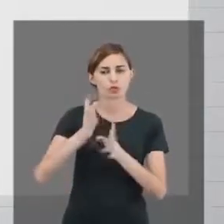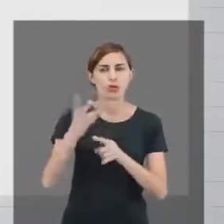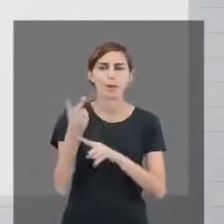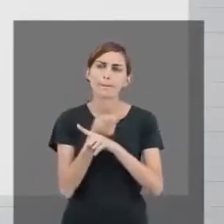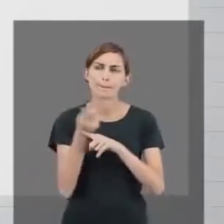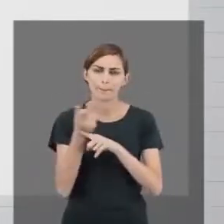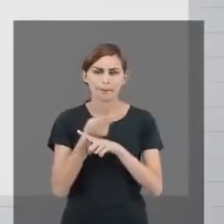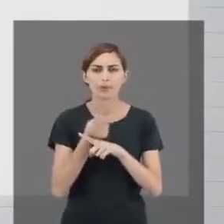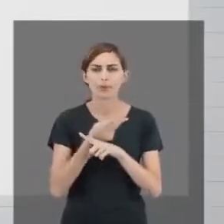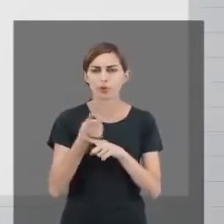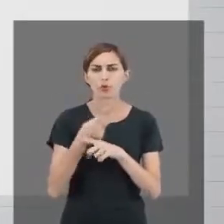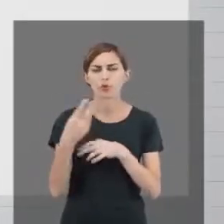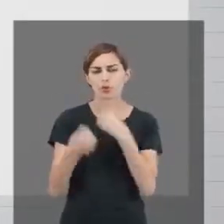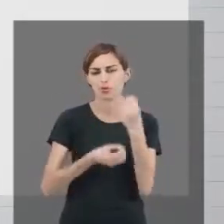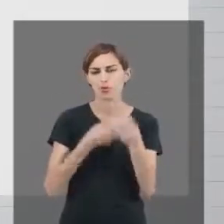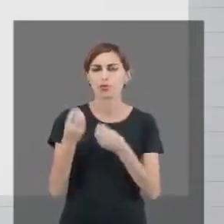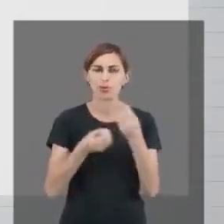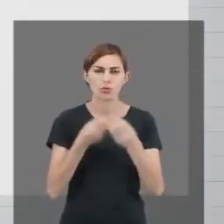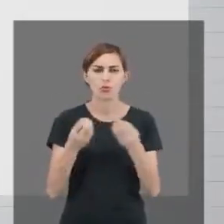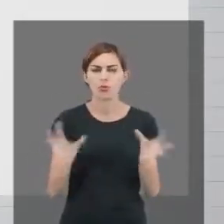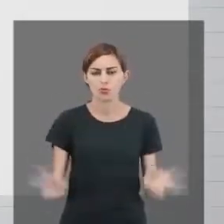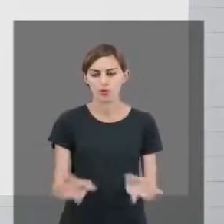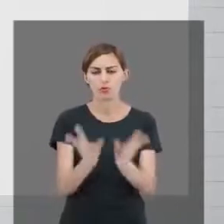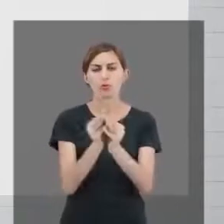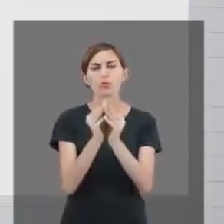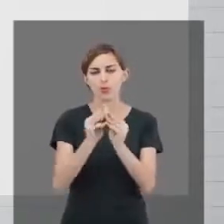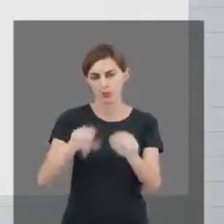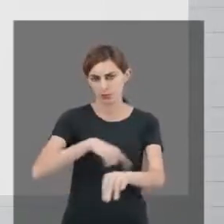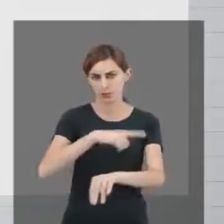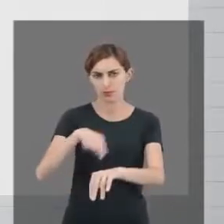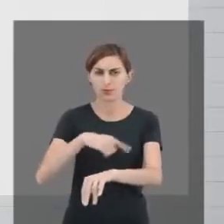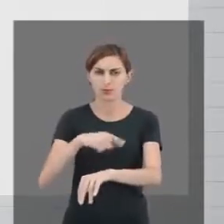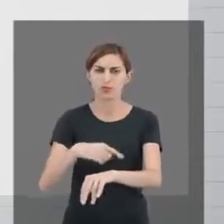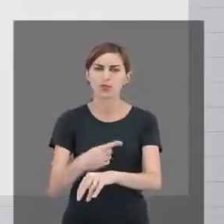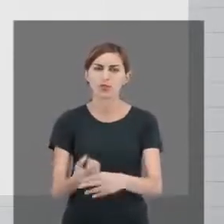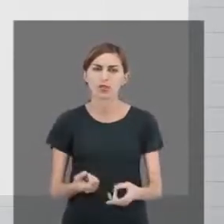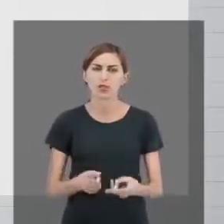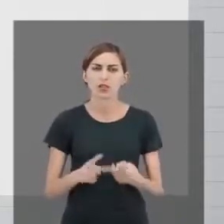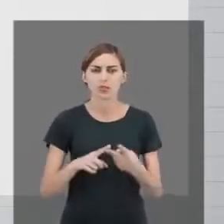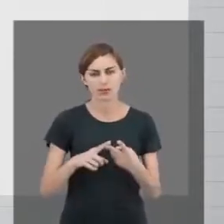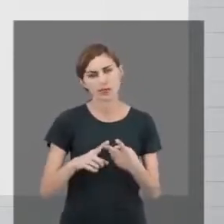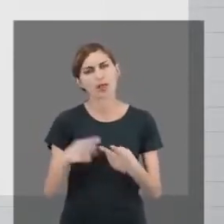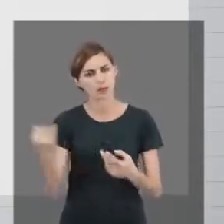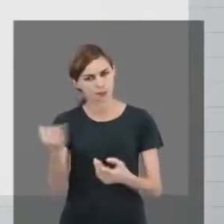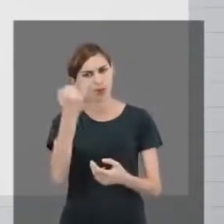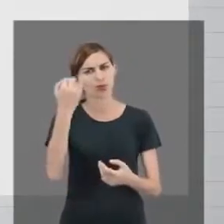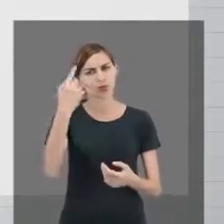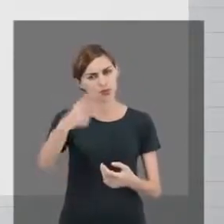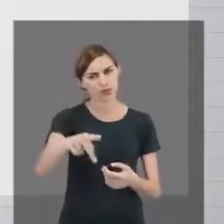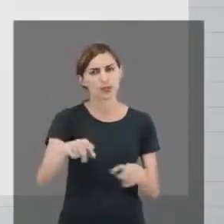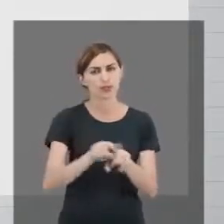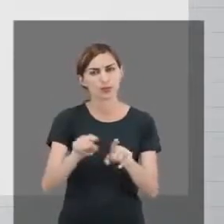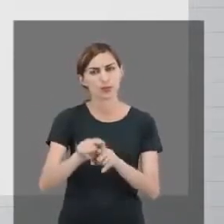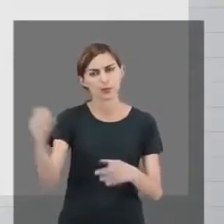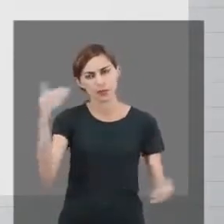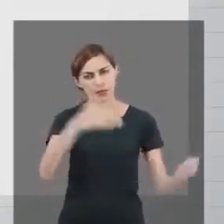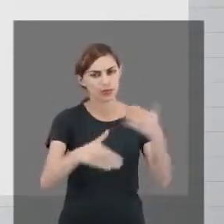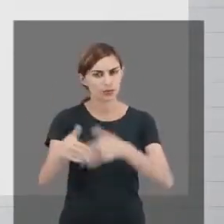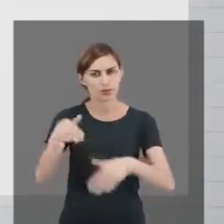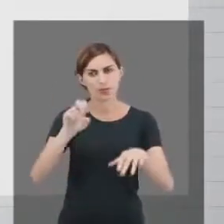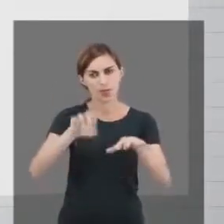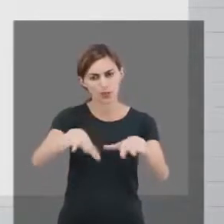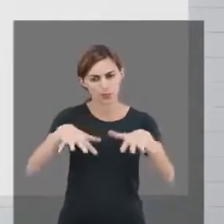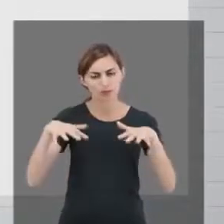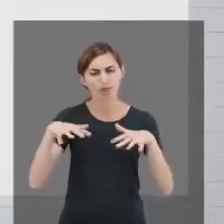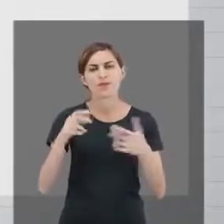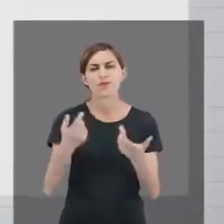procurar mecanismos de complementar essa carga horária. Isso é muito enriquecedor também para você, que pode participar de eventos